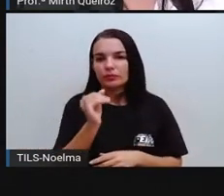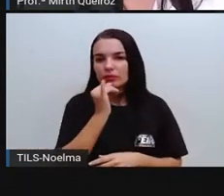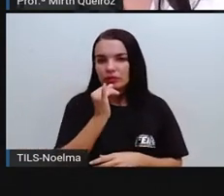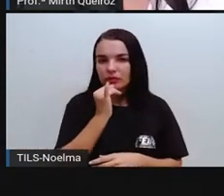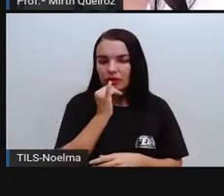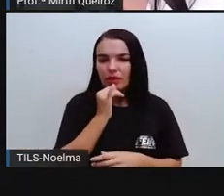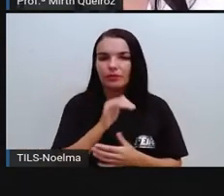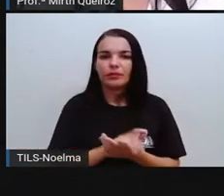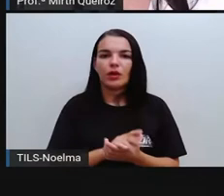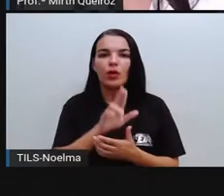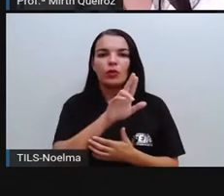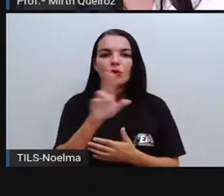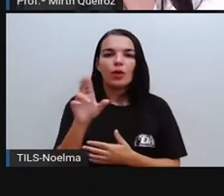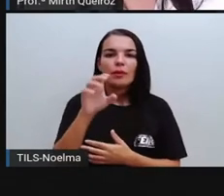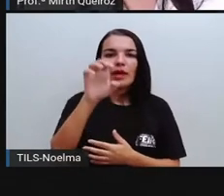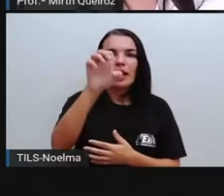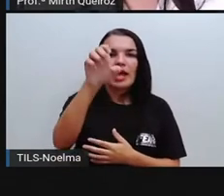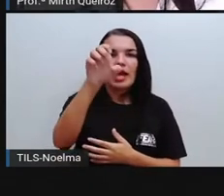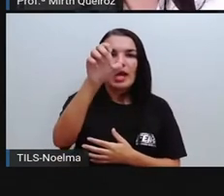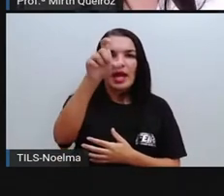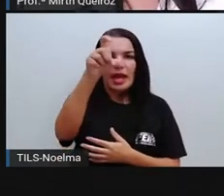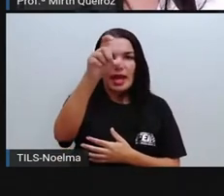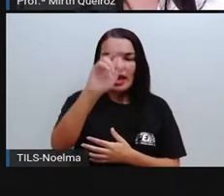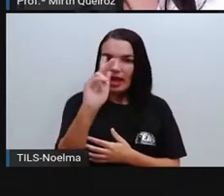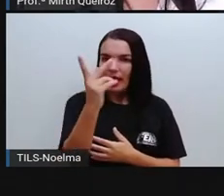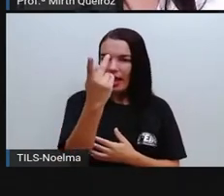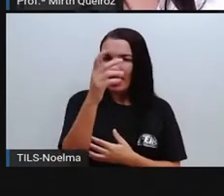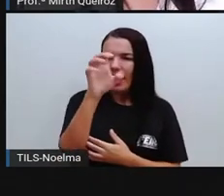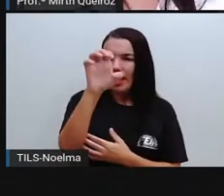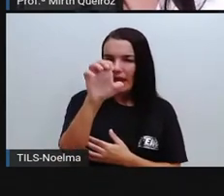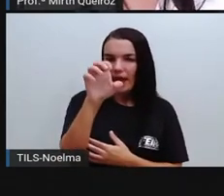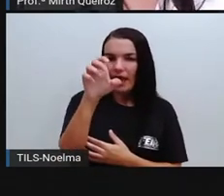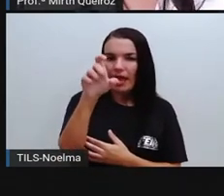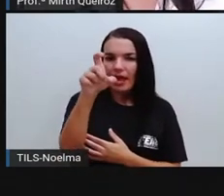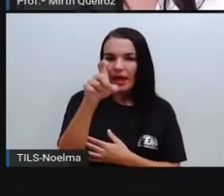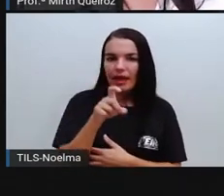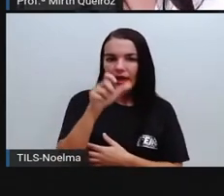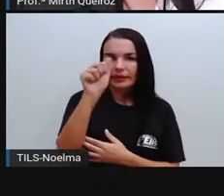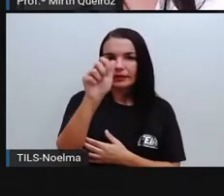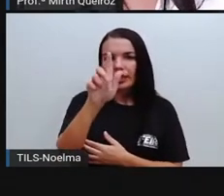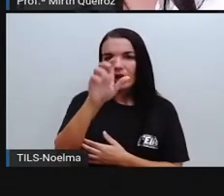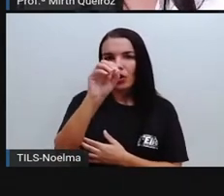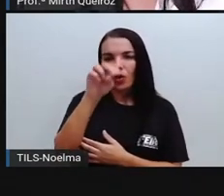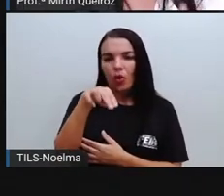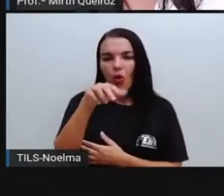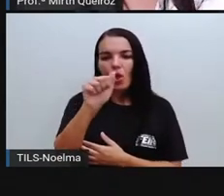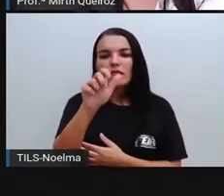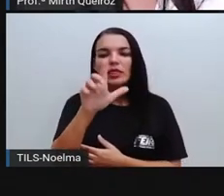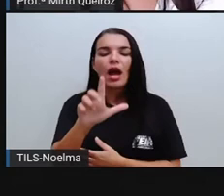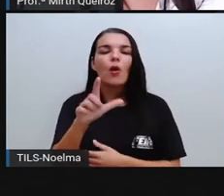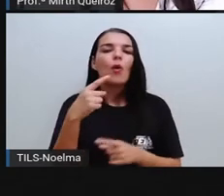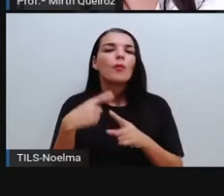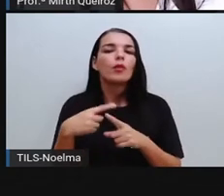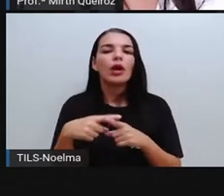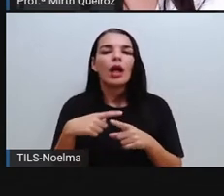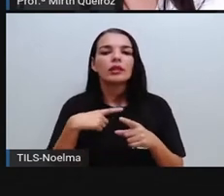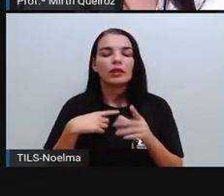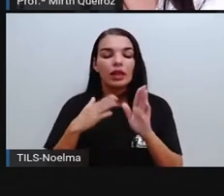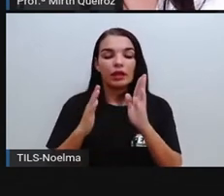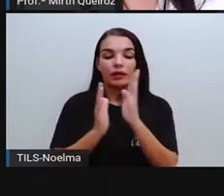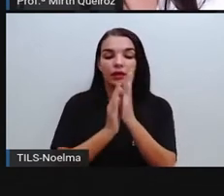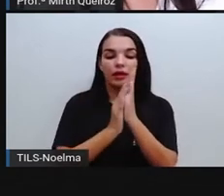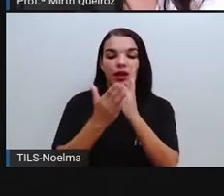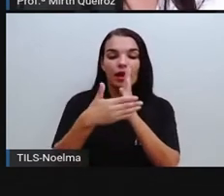pirâmide hexagonal. Por que que recebe o nome de pirâmide hexagonal? Porque, primeiro, pirâmide, né? Porque é formado aí por lados